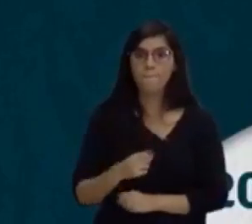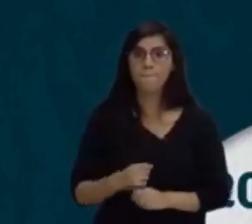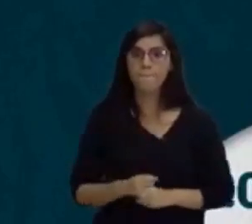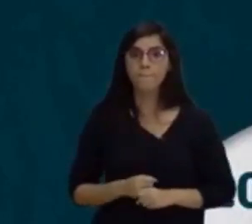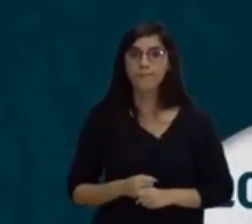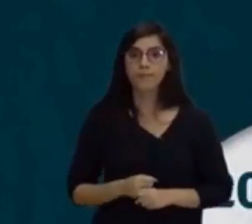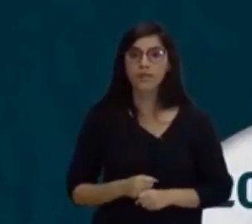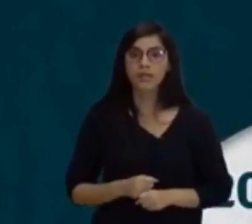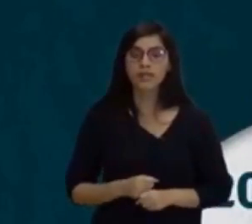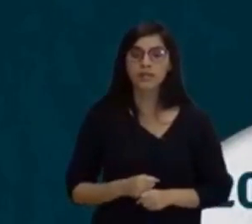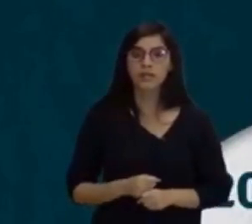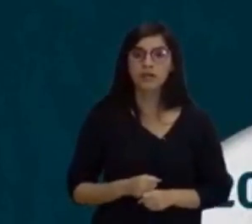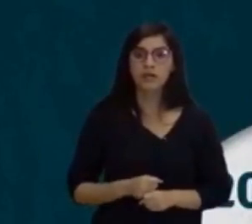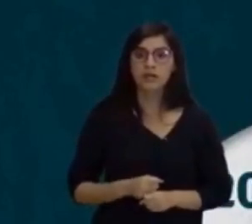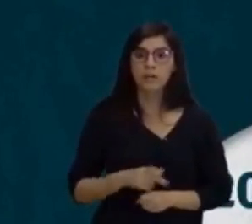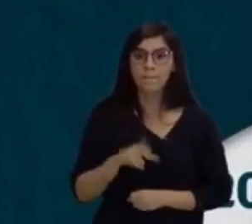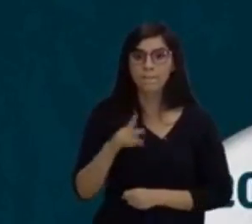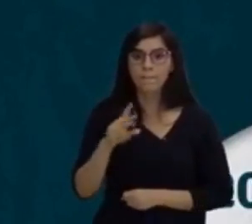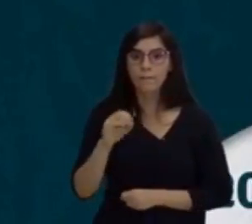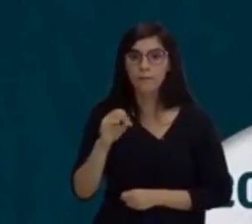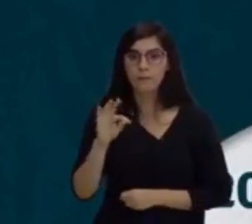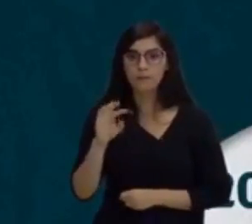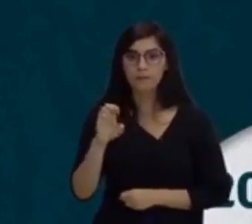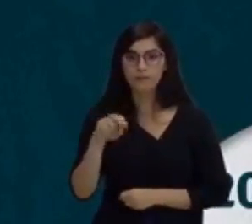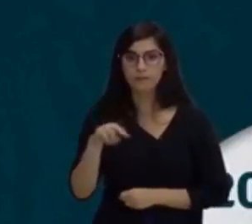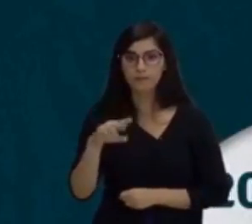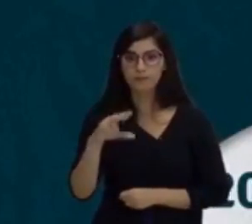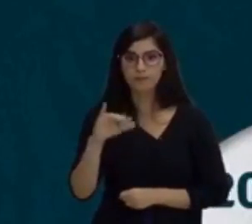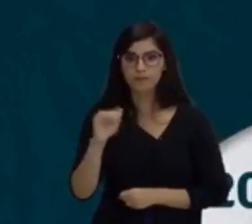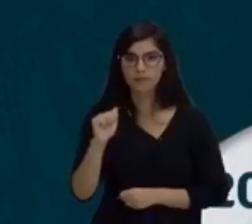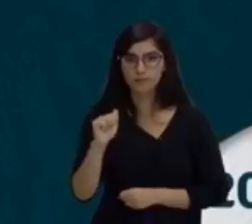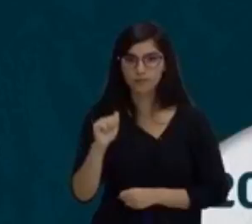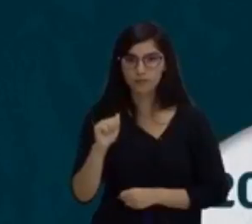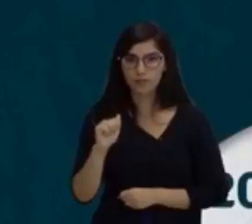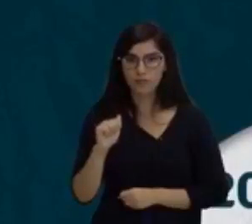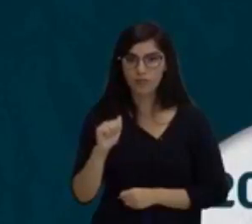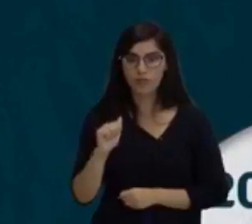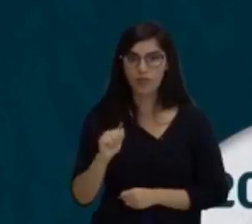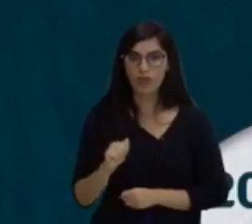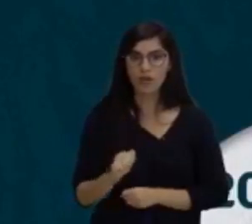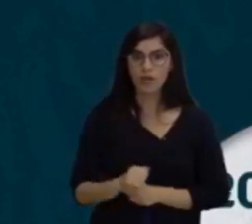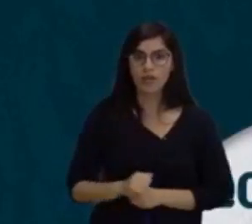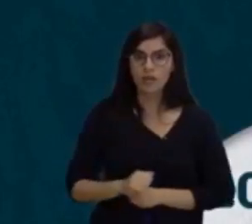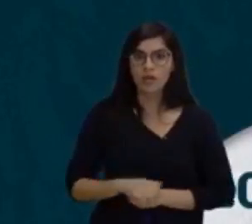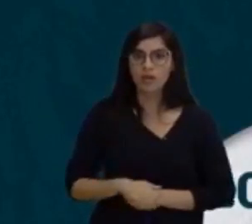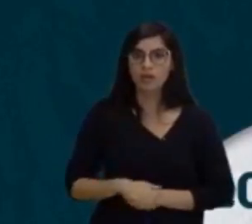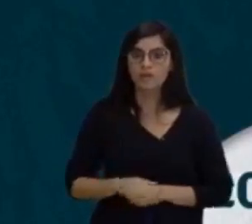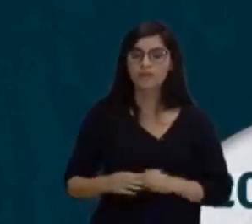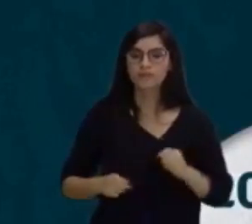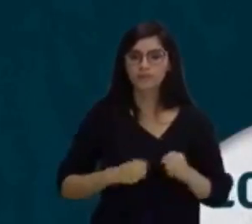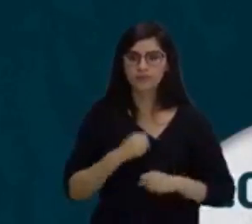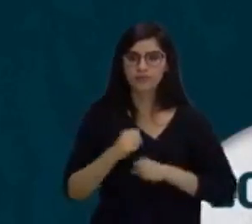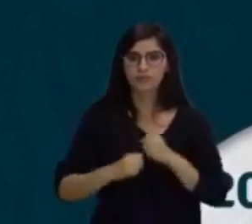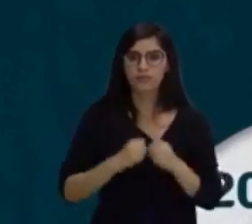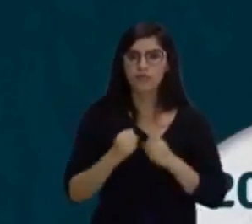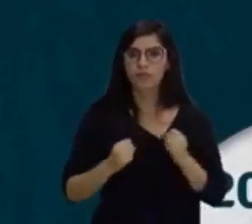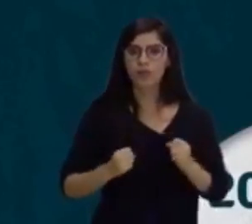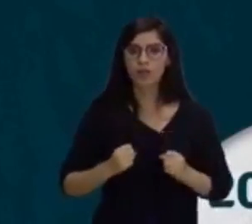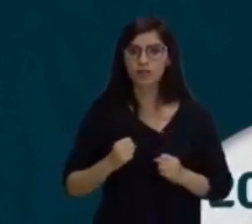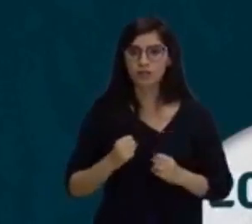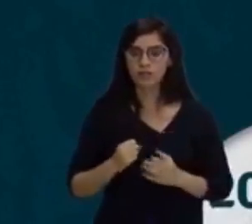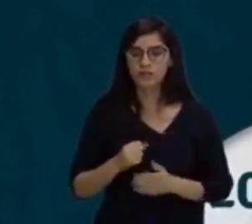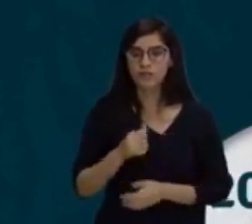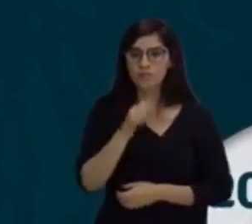capacidade do sistema neuromuscular de movimentar seu corpo ou parte do corpo, como braços, pernas, ou ainda